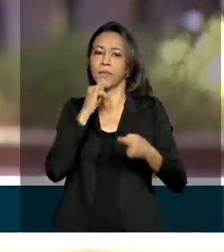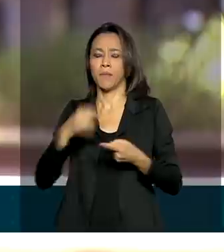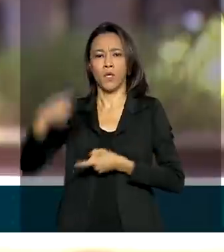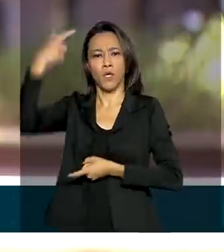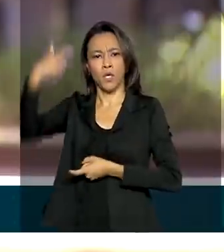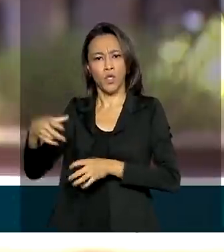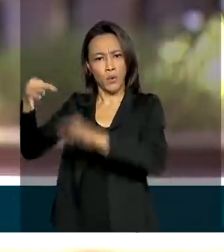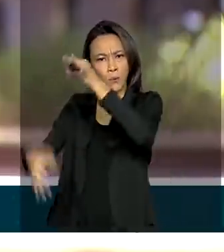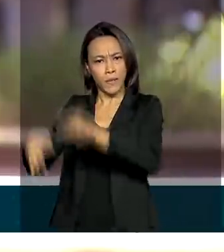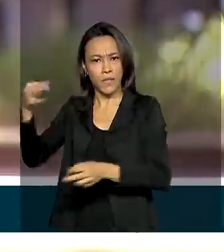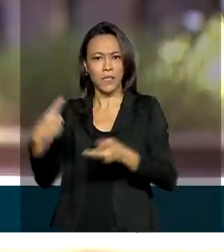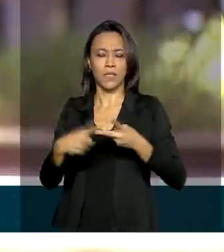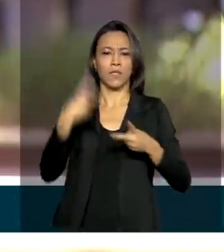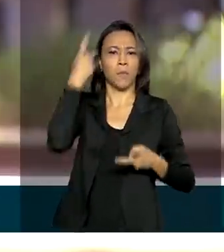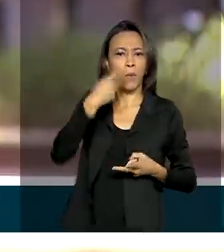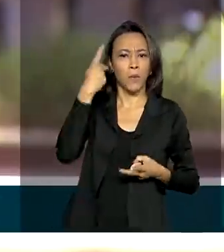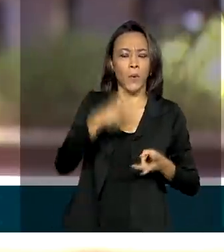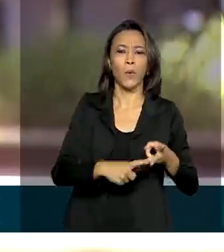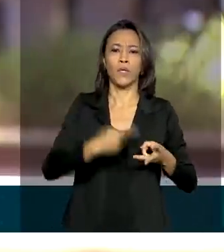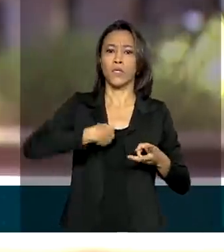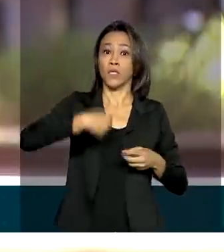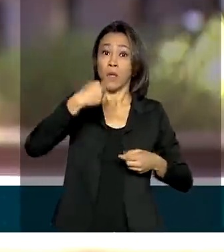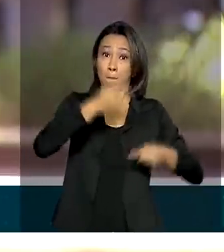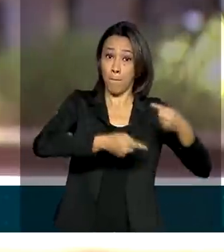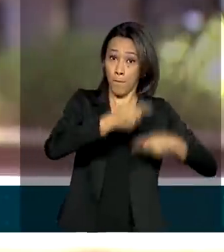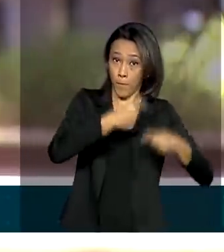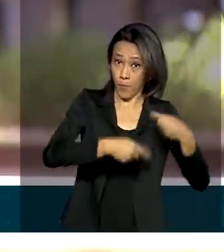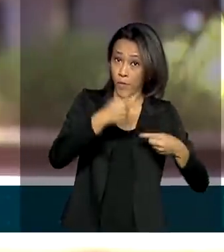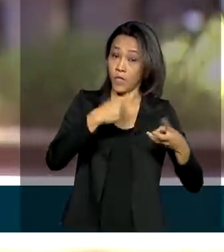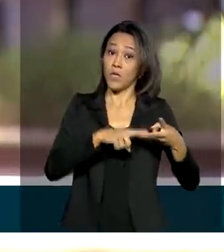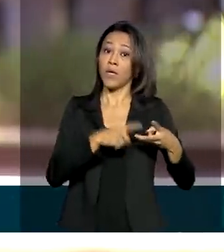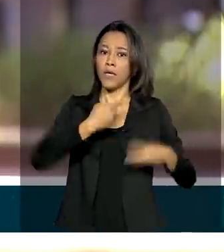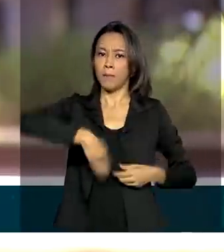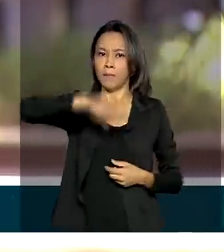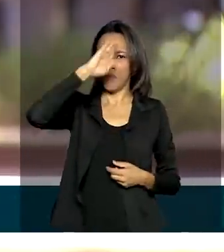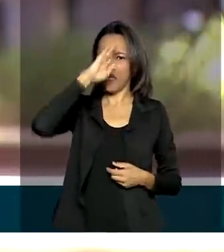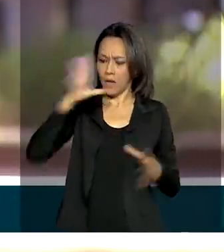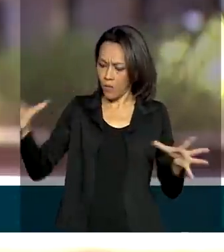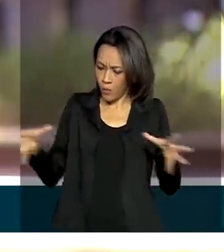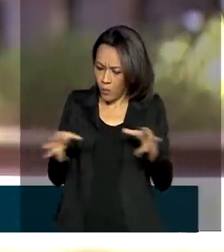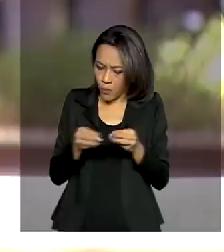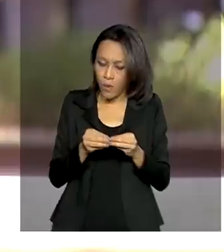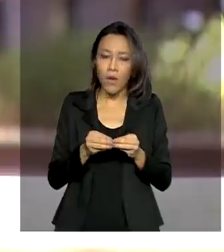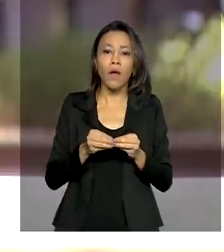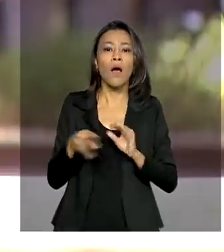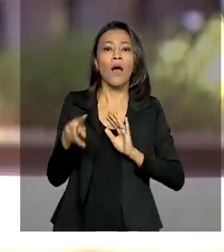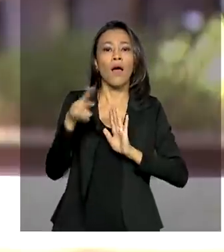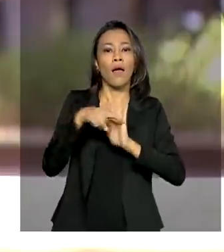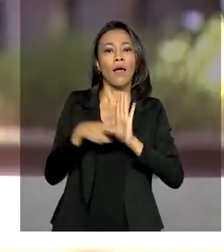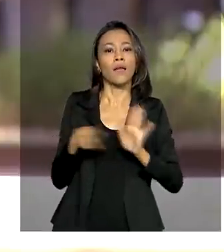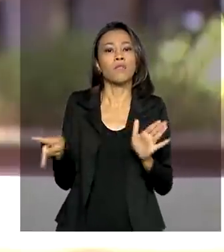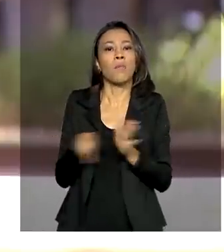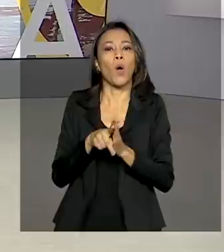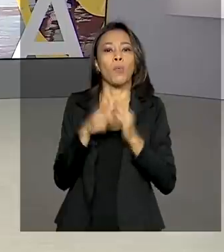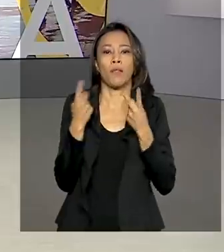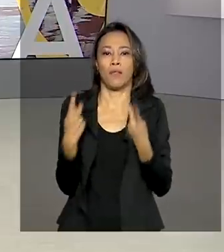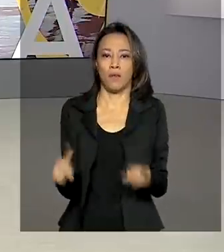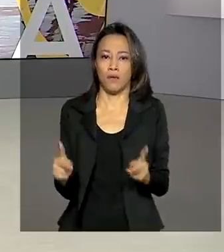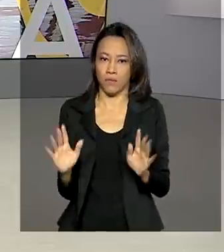promotores, políticos e militares também não estão incluídos, porque eles seguem normas específicas das carreiras.